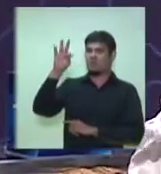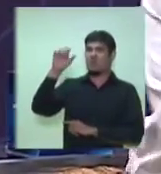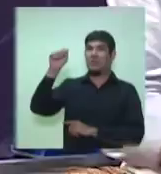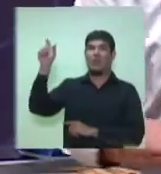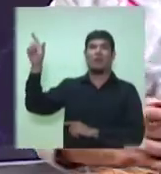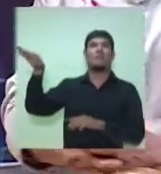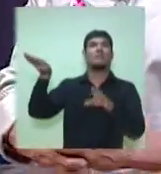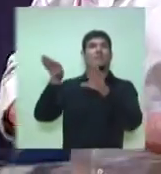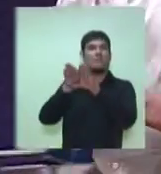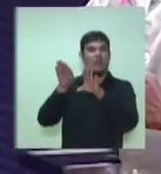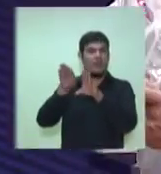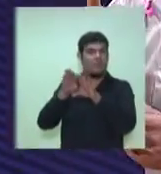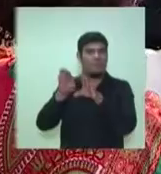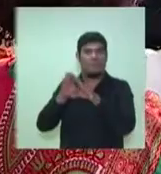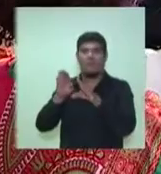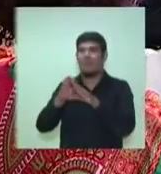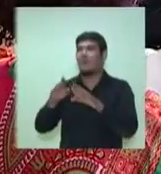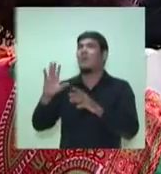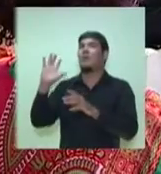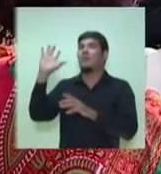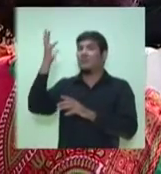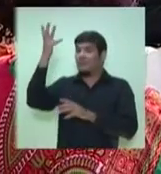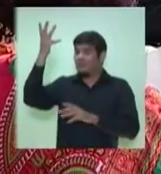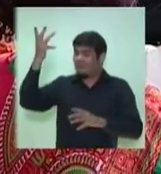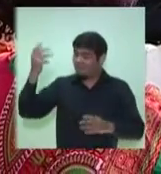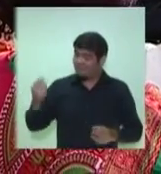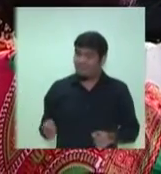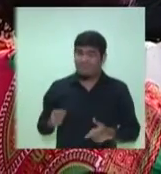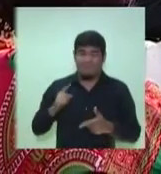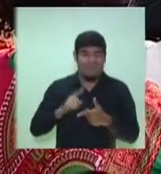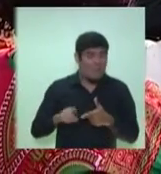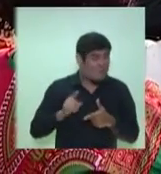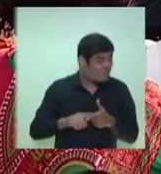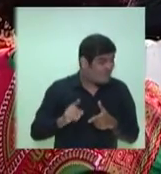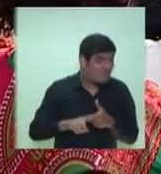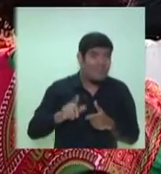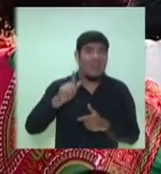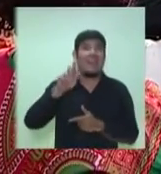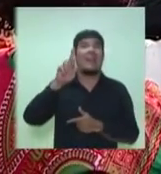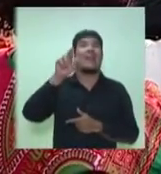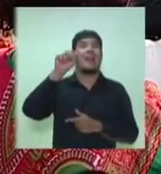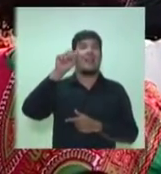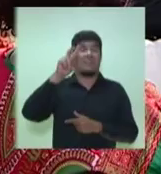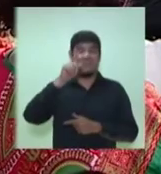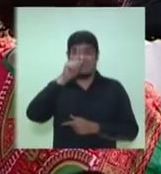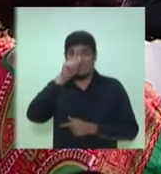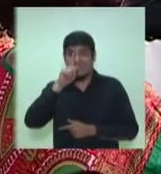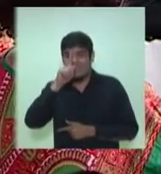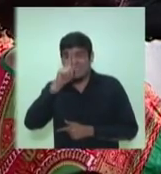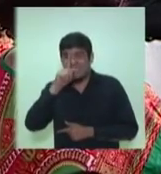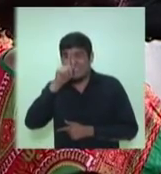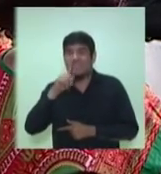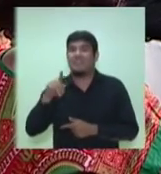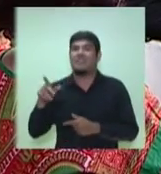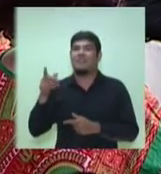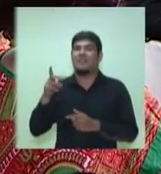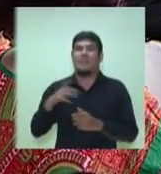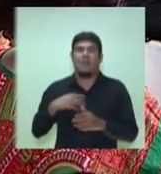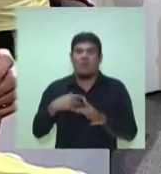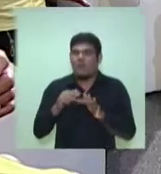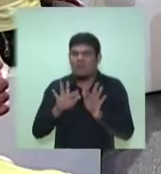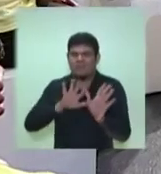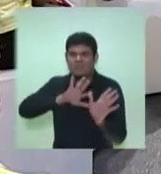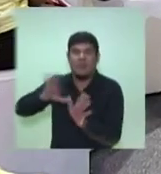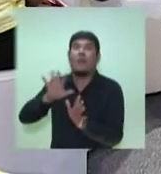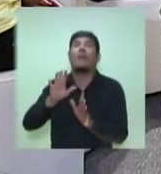grave que vem por aí. Isso aconteceu no governo do senador Omar Aziz. Vem por aí outro escândalo. Eu sou a favor de coisa simples, o